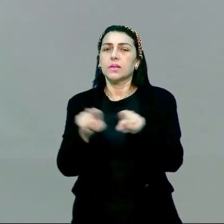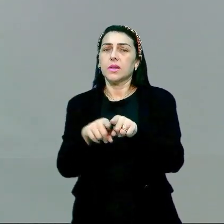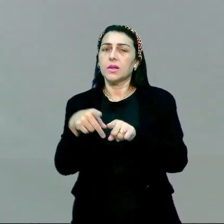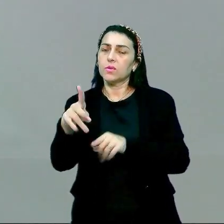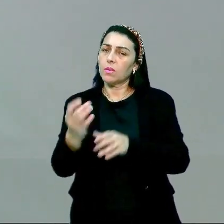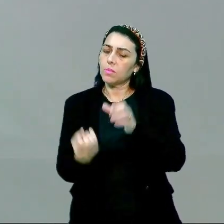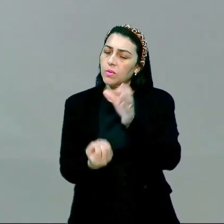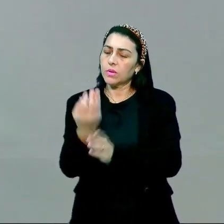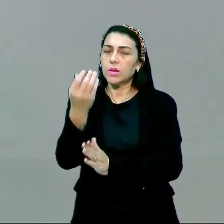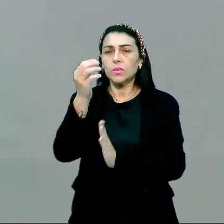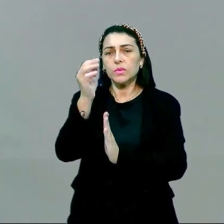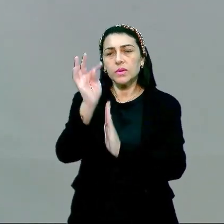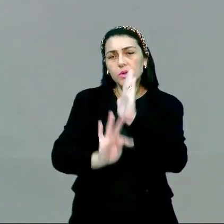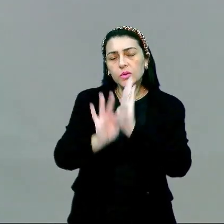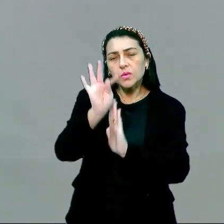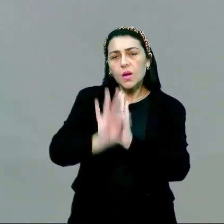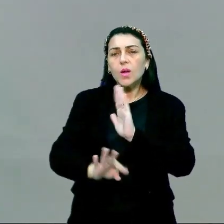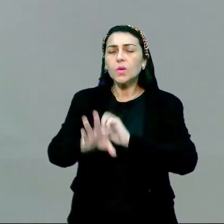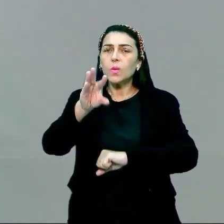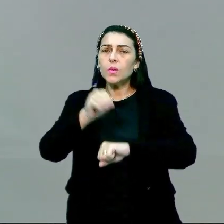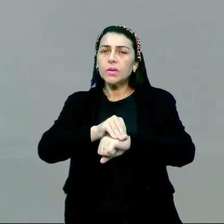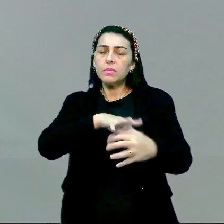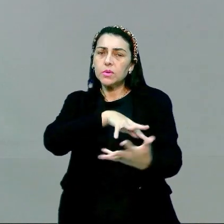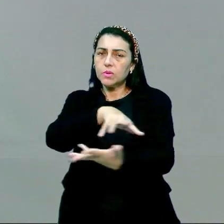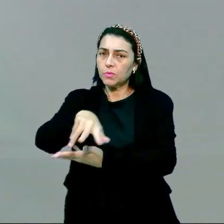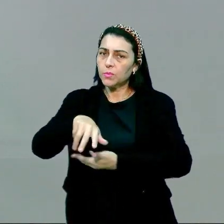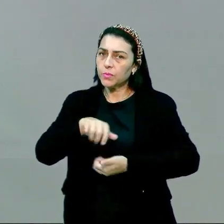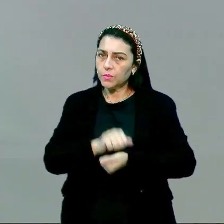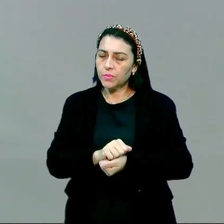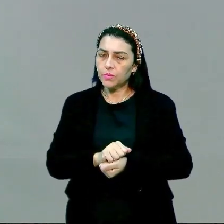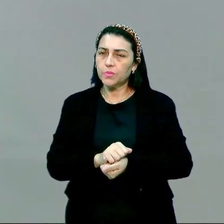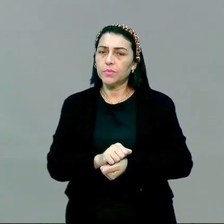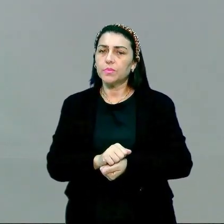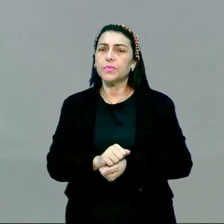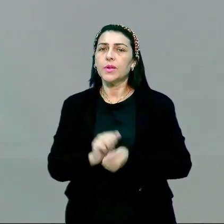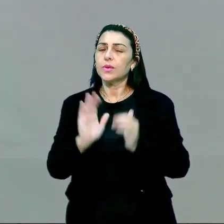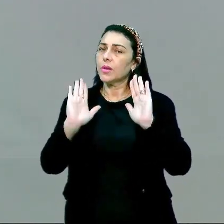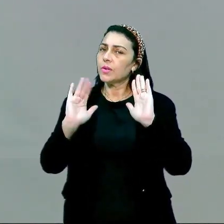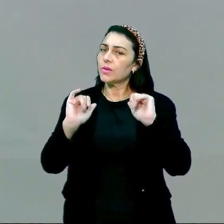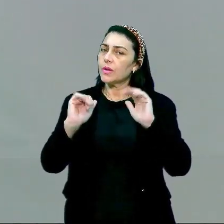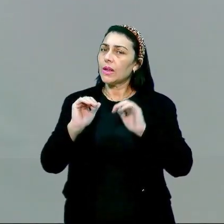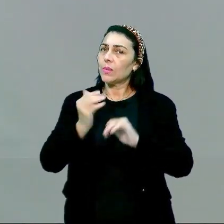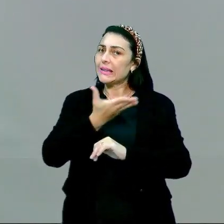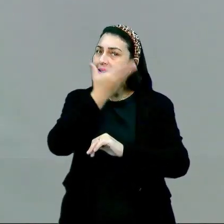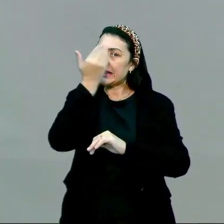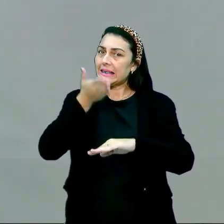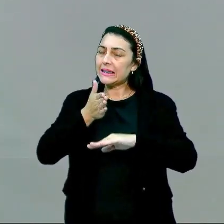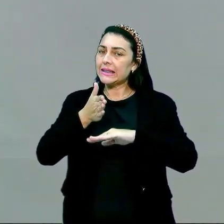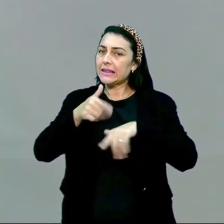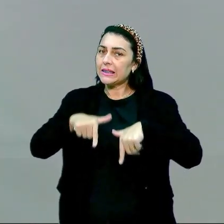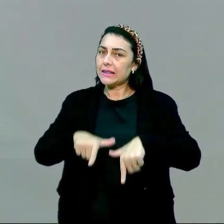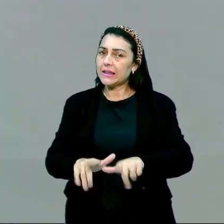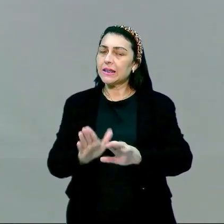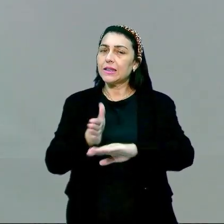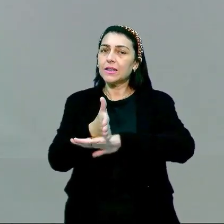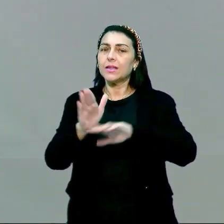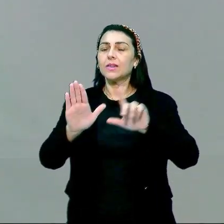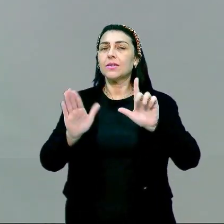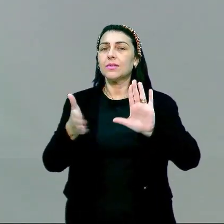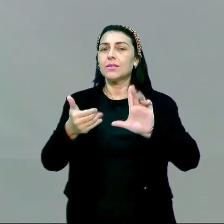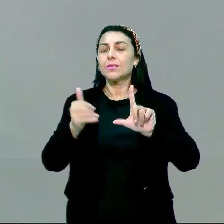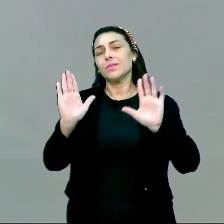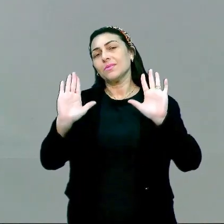sua produção textual, no seu conhecimento de mundo, tá, galera? Então, é isso. Tchau, tchau. Não esqueçam de acessar a nossa plataforma Eduque.